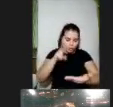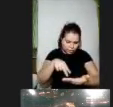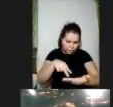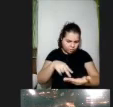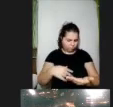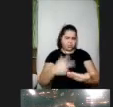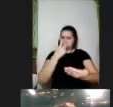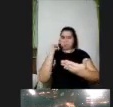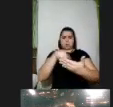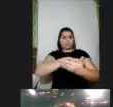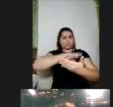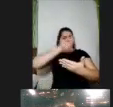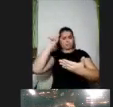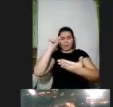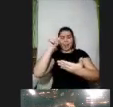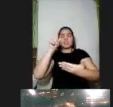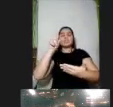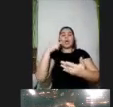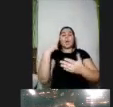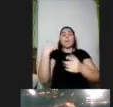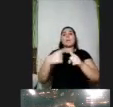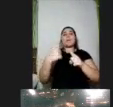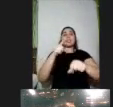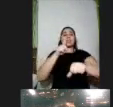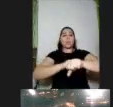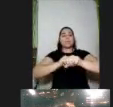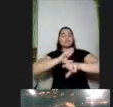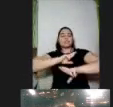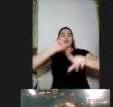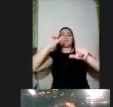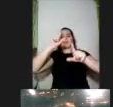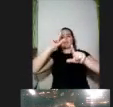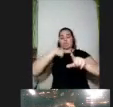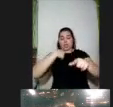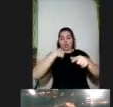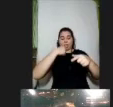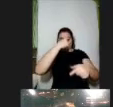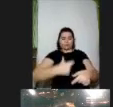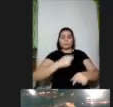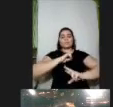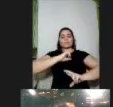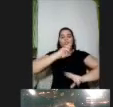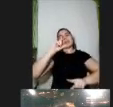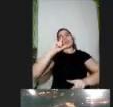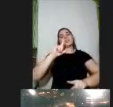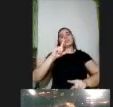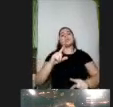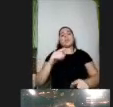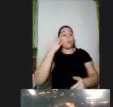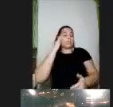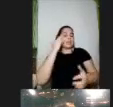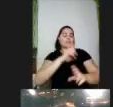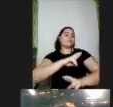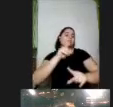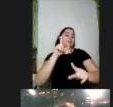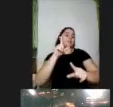de um outro livro uma outra perspectiva do ensino da complexidade que ele trazia então isso